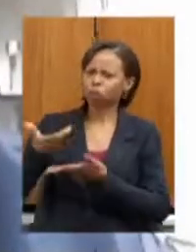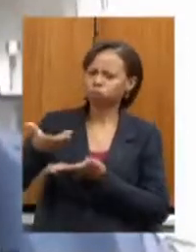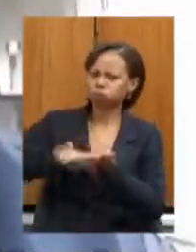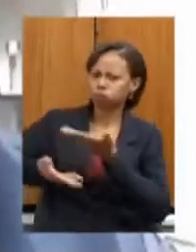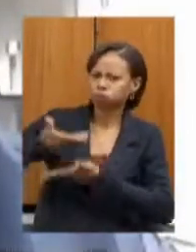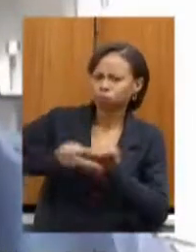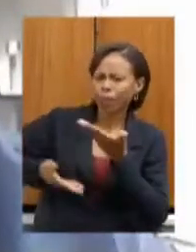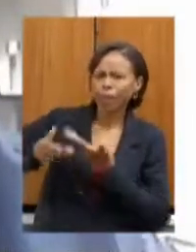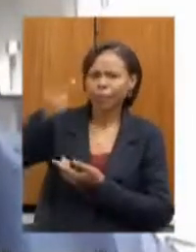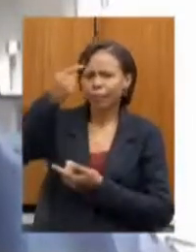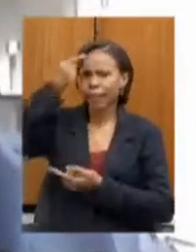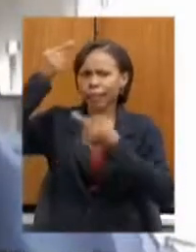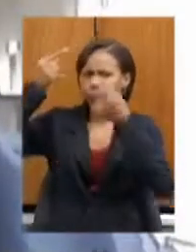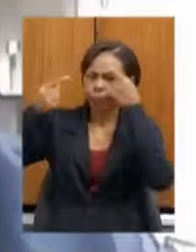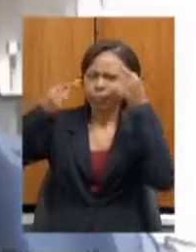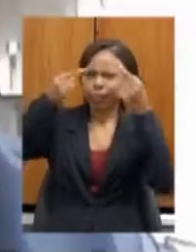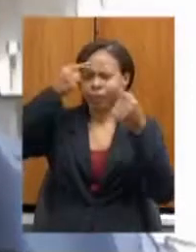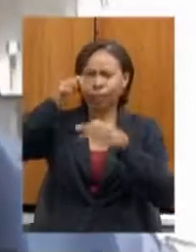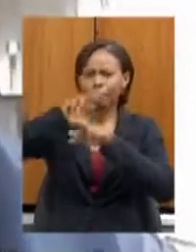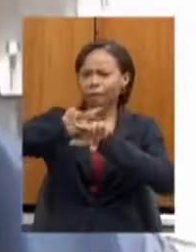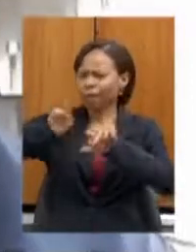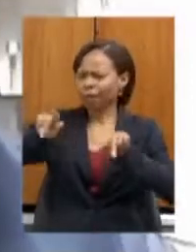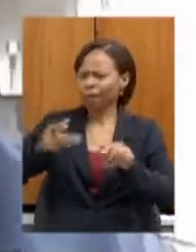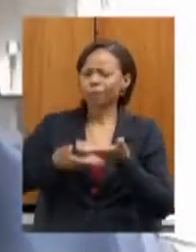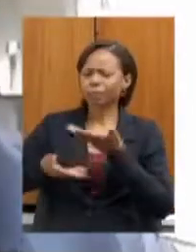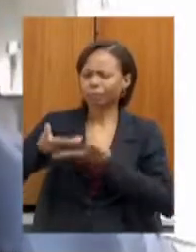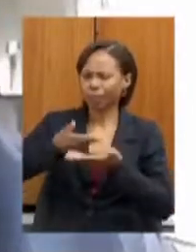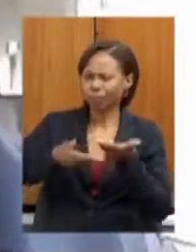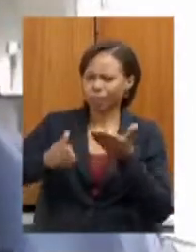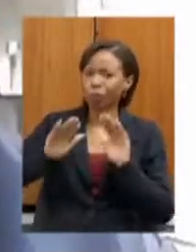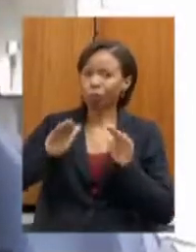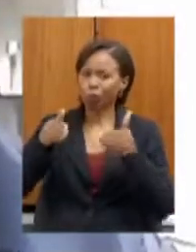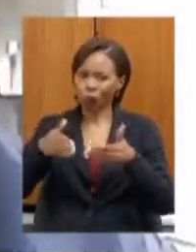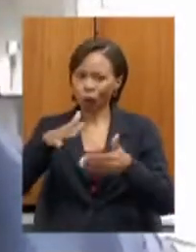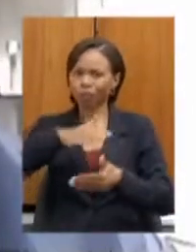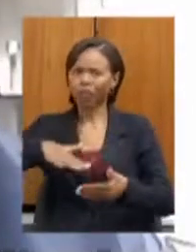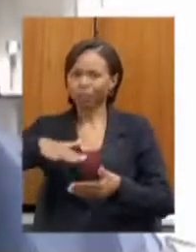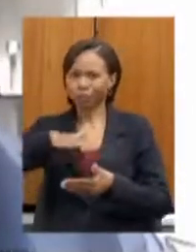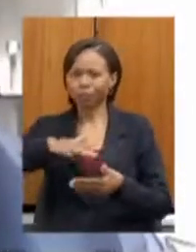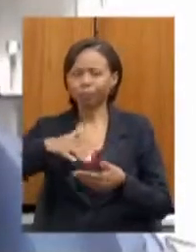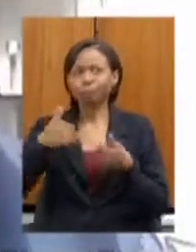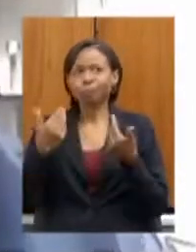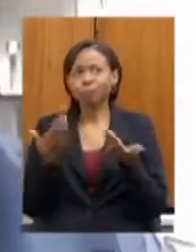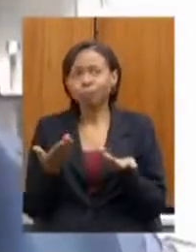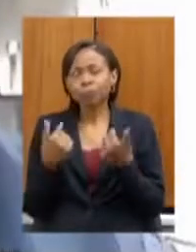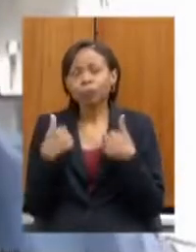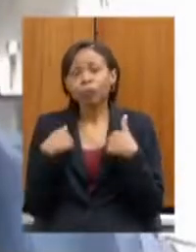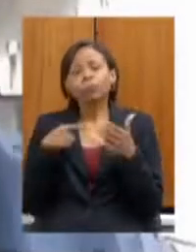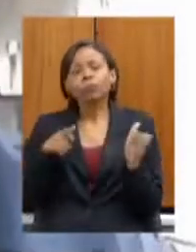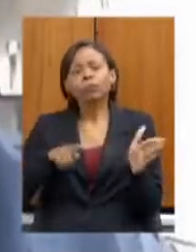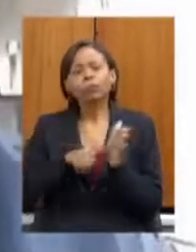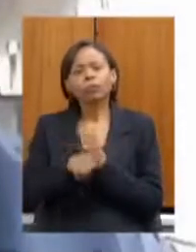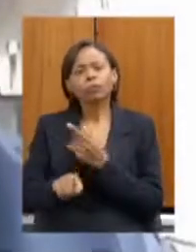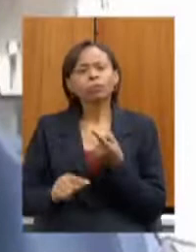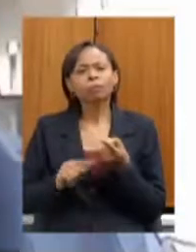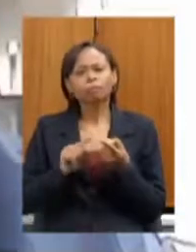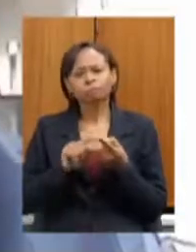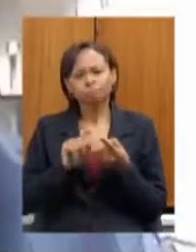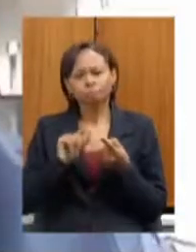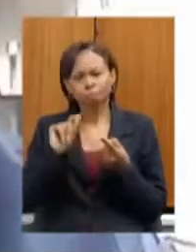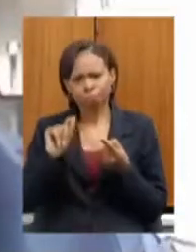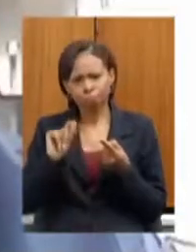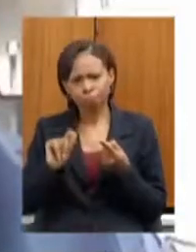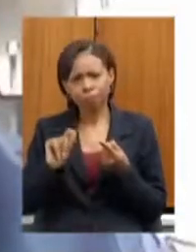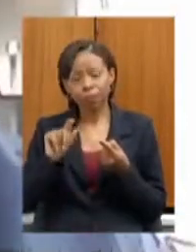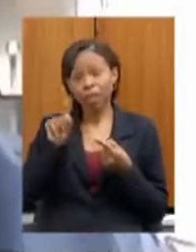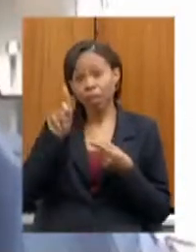em favor do Estado e em favor da região. Mas a primeira pergunta é a seguinte, secretário, o Vale do Aço tem uma